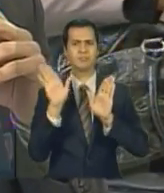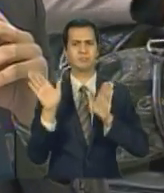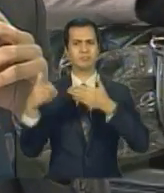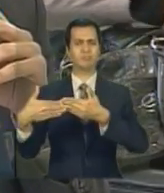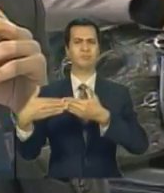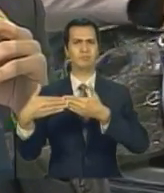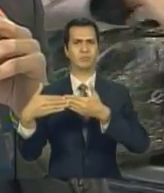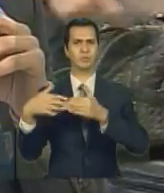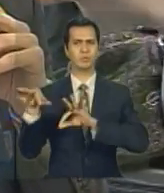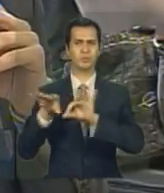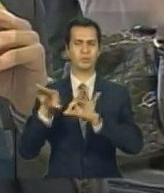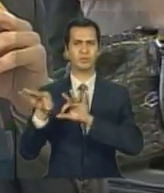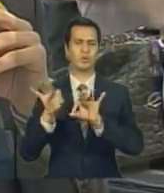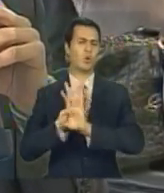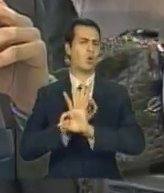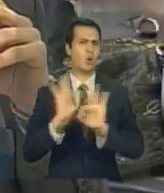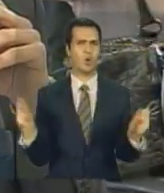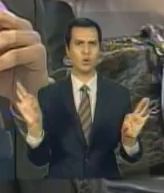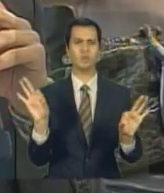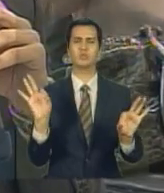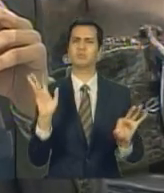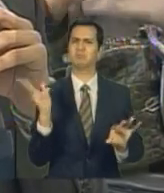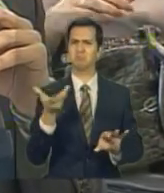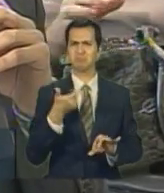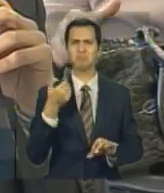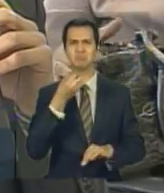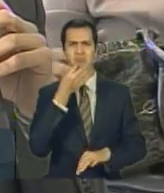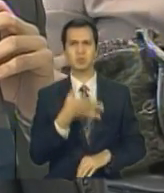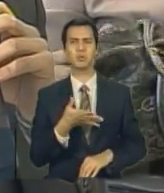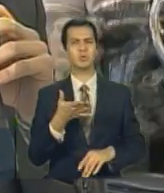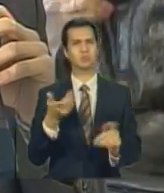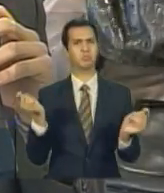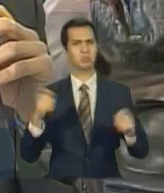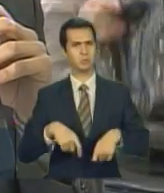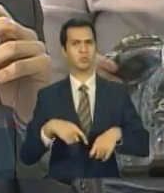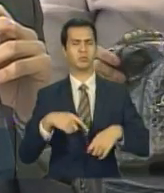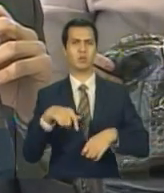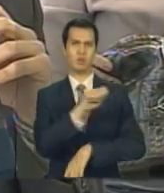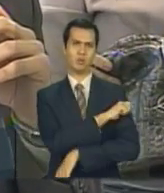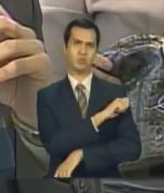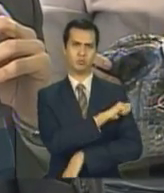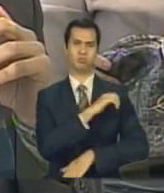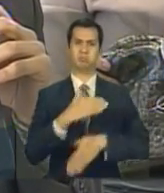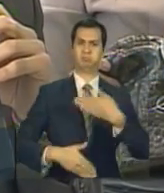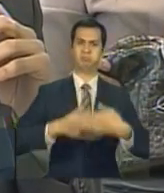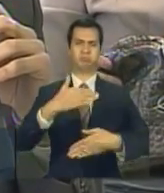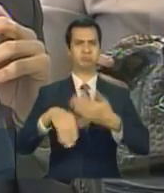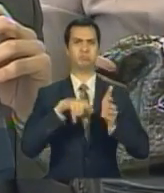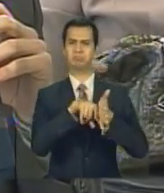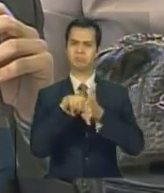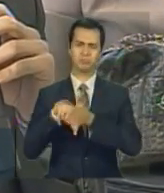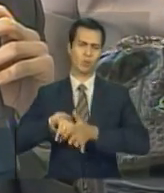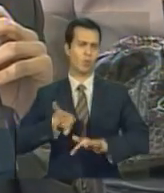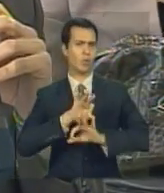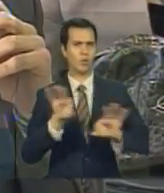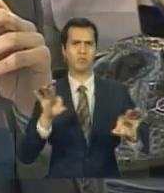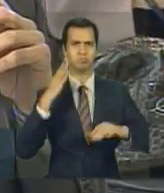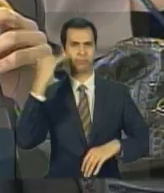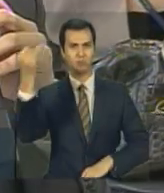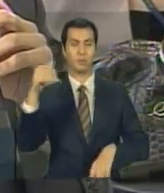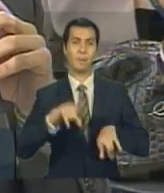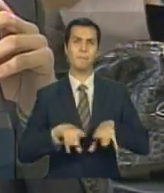programa excelente que pretende elevar o nível de conhecimento dos nossos pesquisadores, dos nossos alunos,